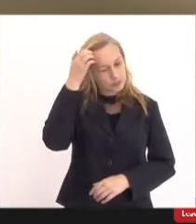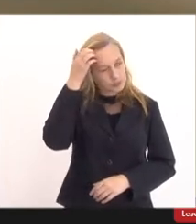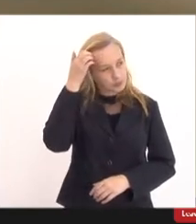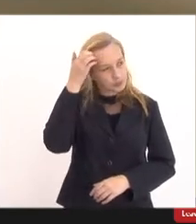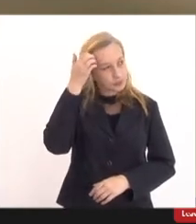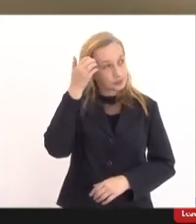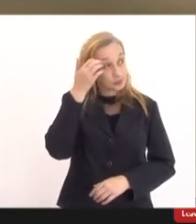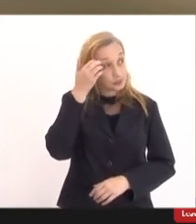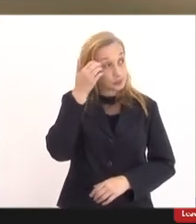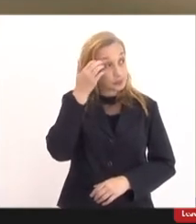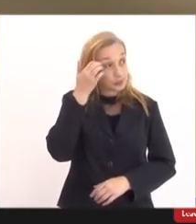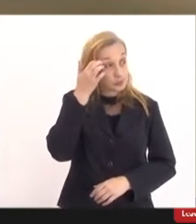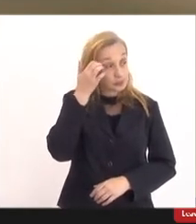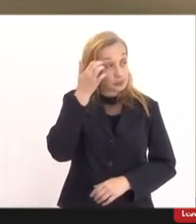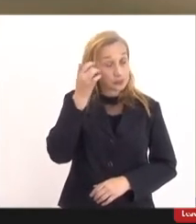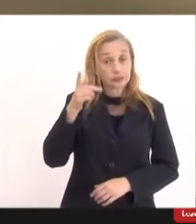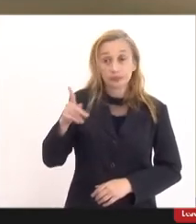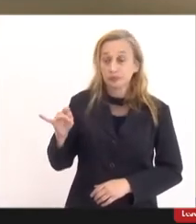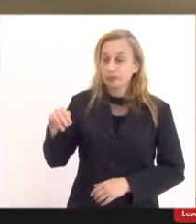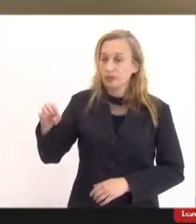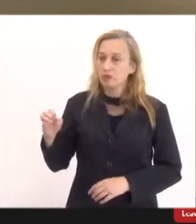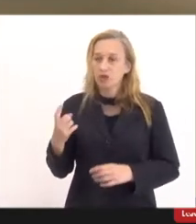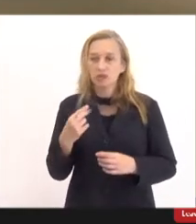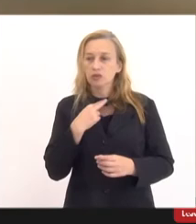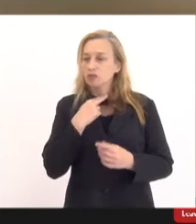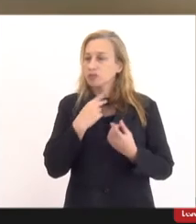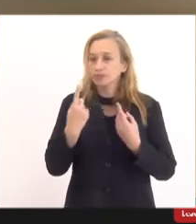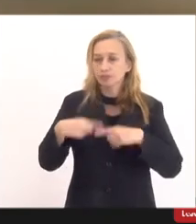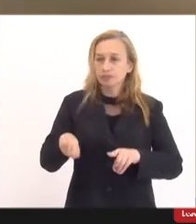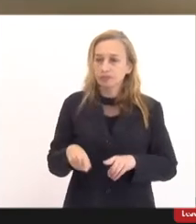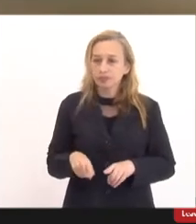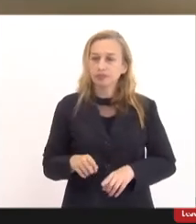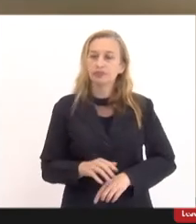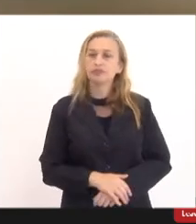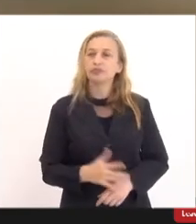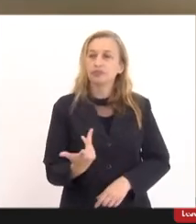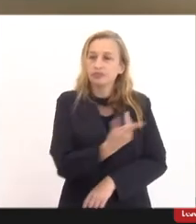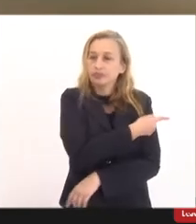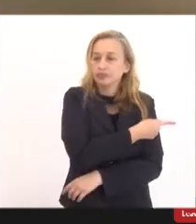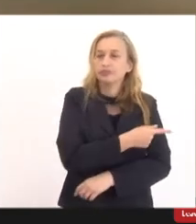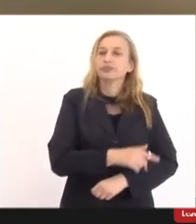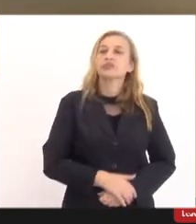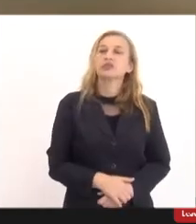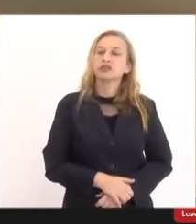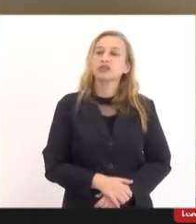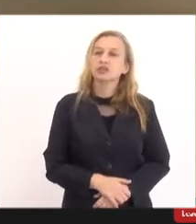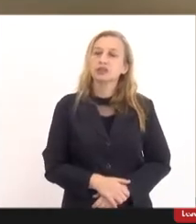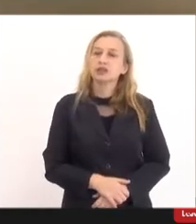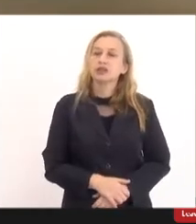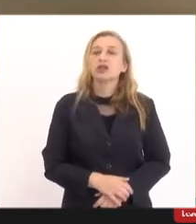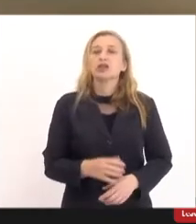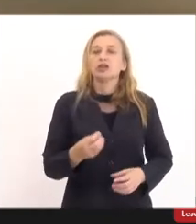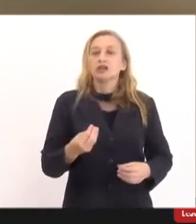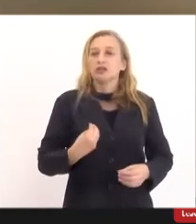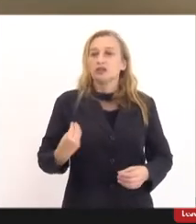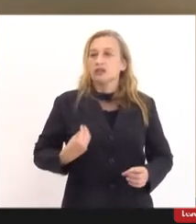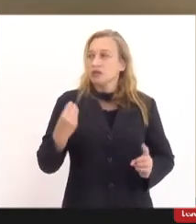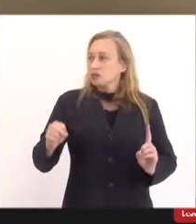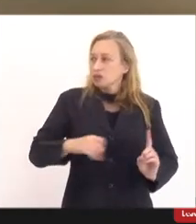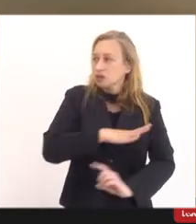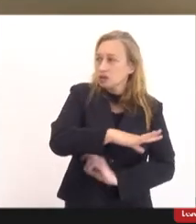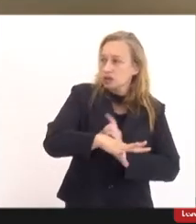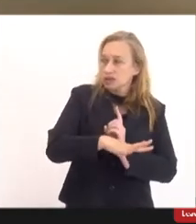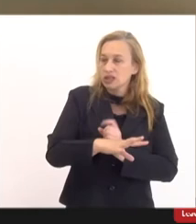obstar que a imunização das crianças seja realizada. a gente vive numa sociedade e